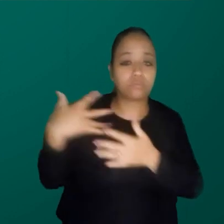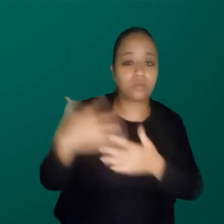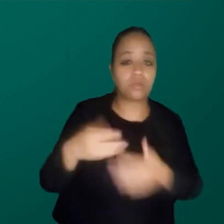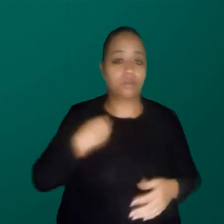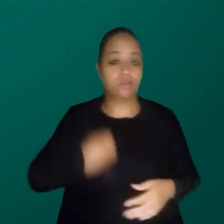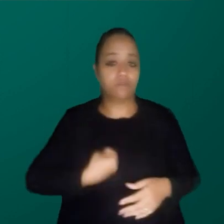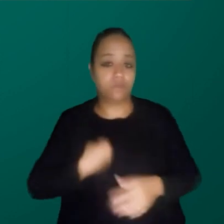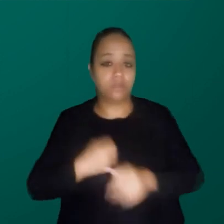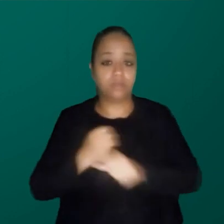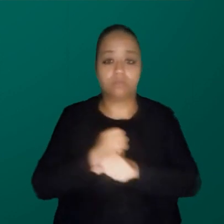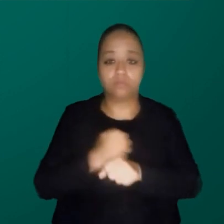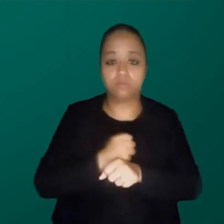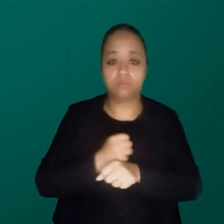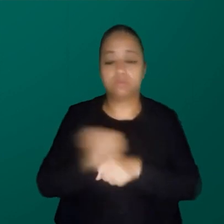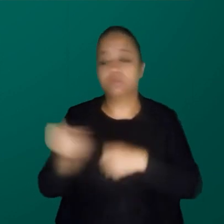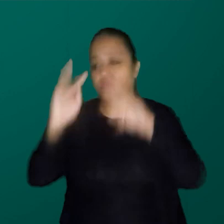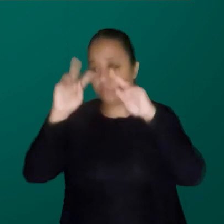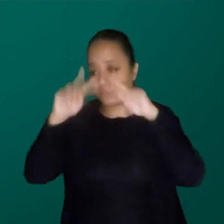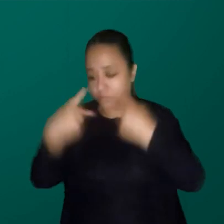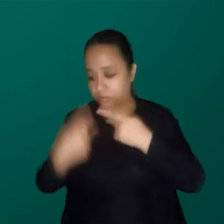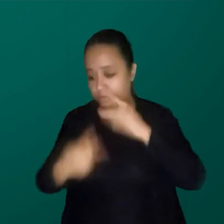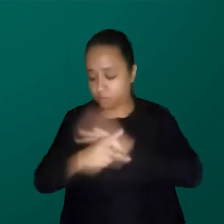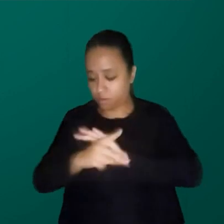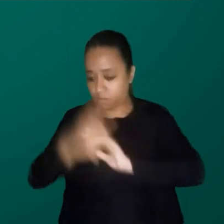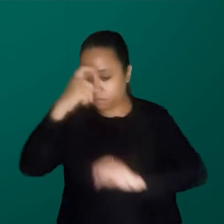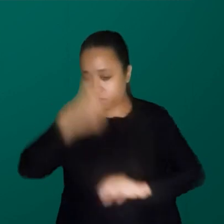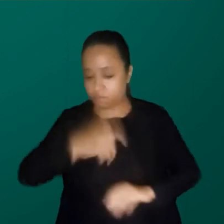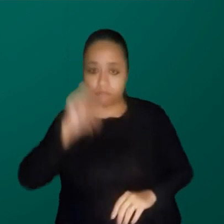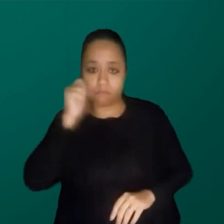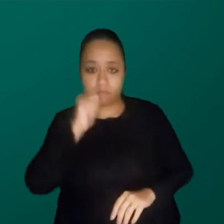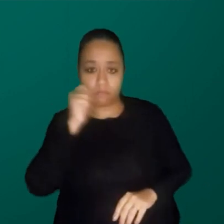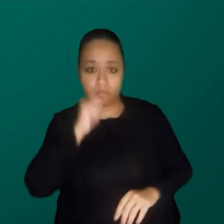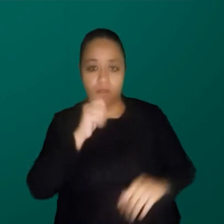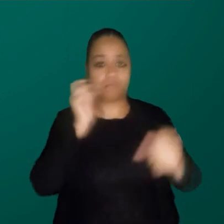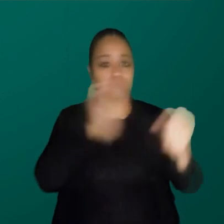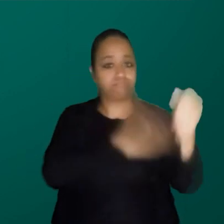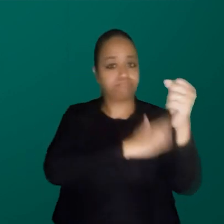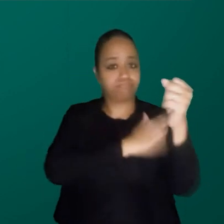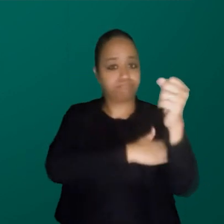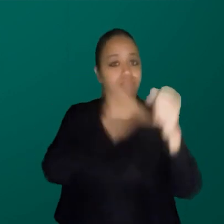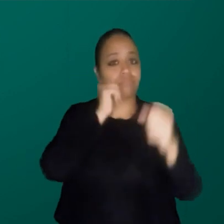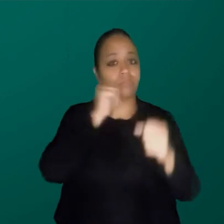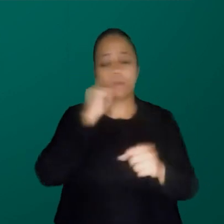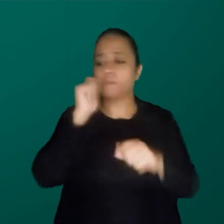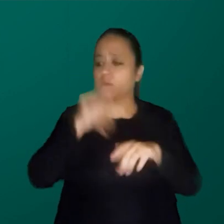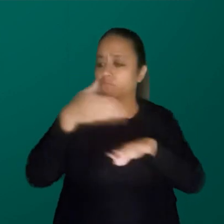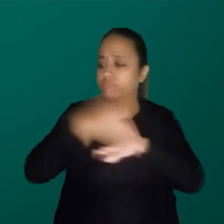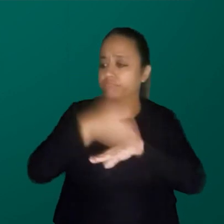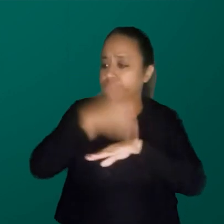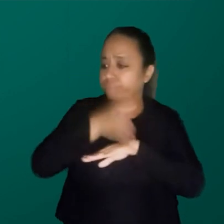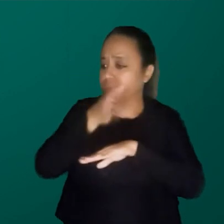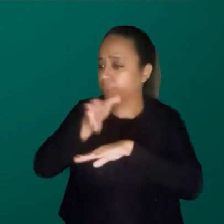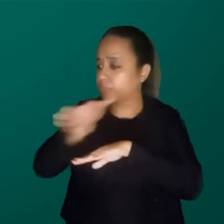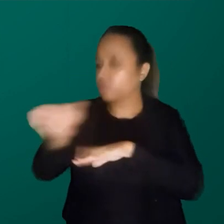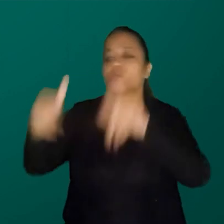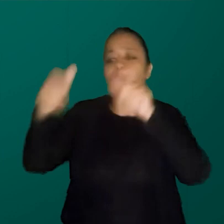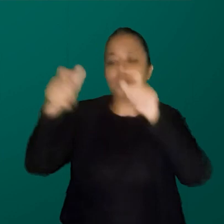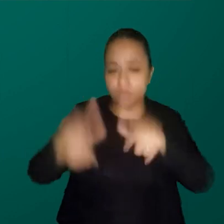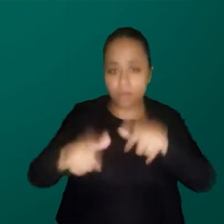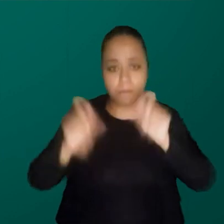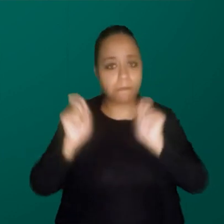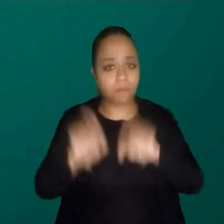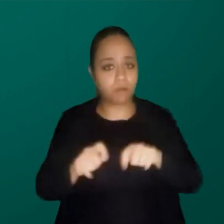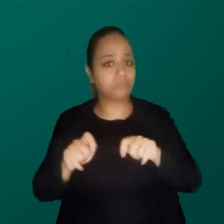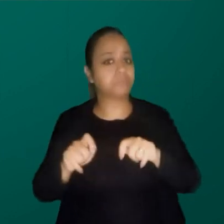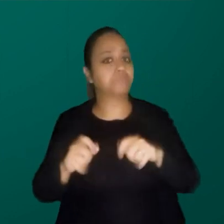de se reconhecer como uma mulher empoderada, que pode frequentar esses espaços, já é